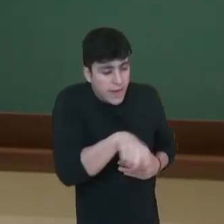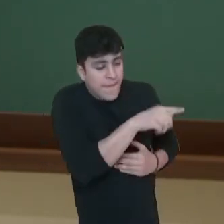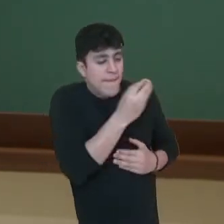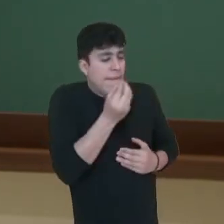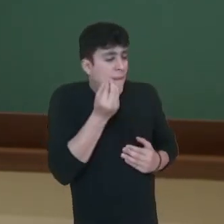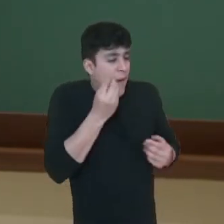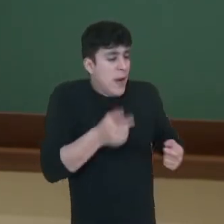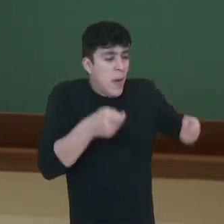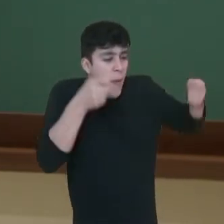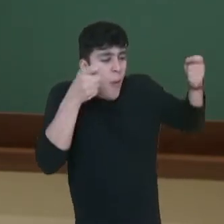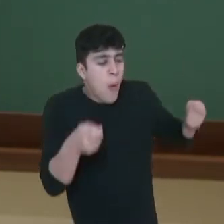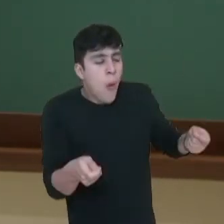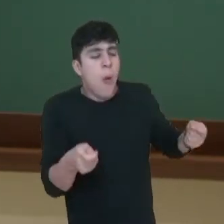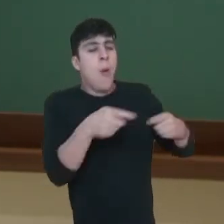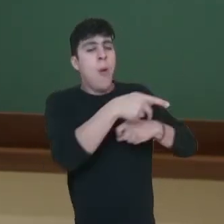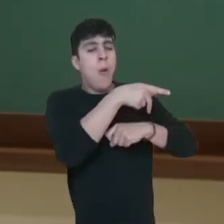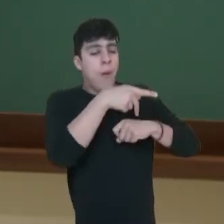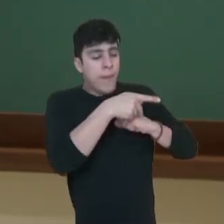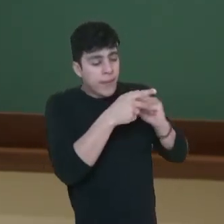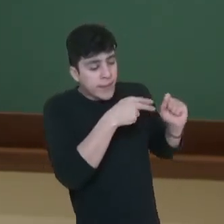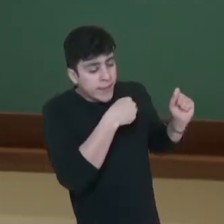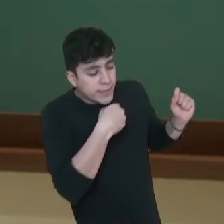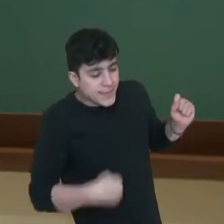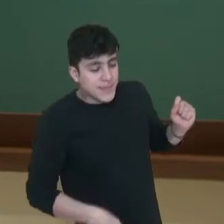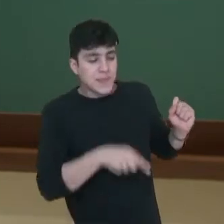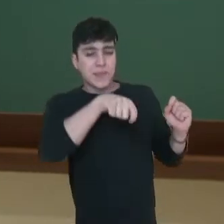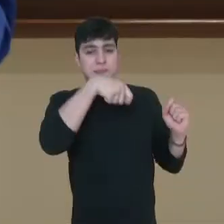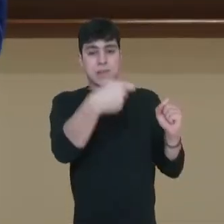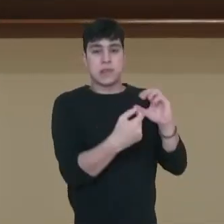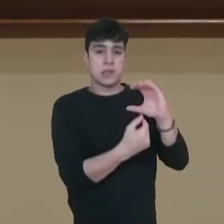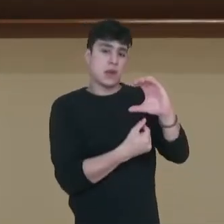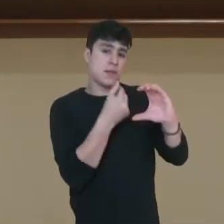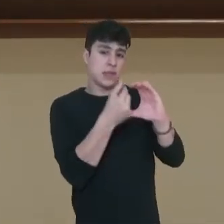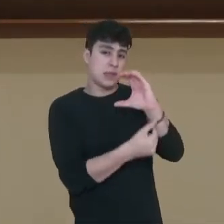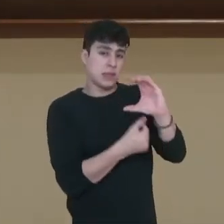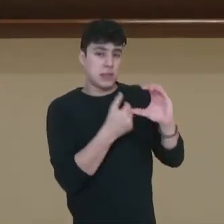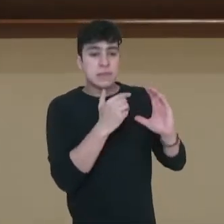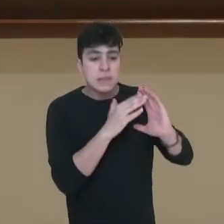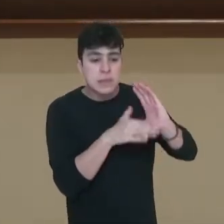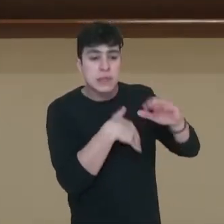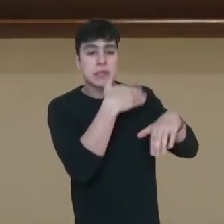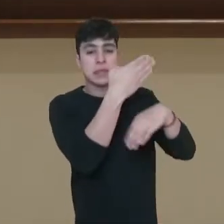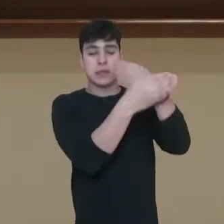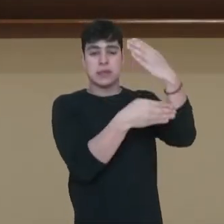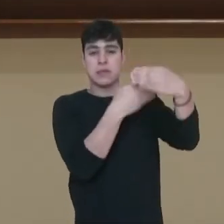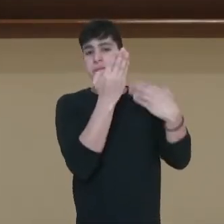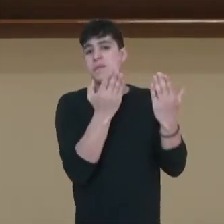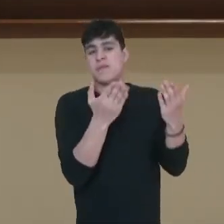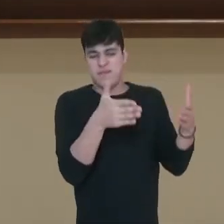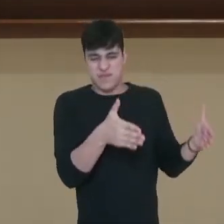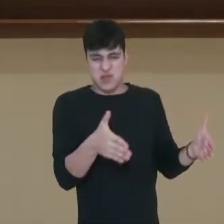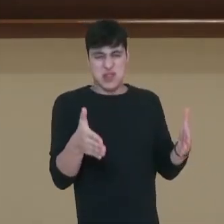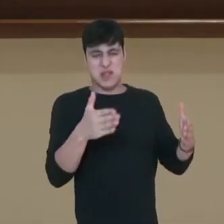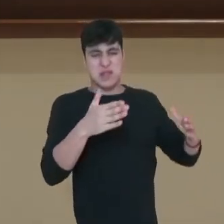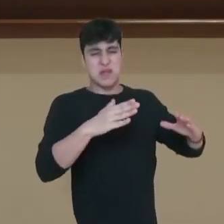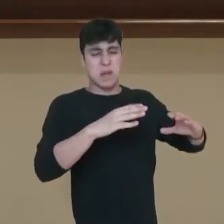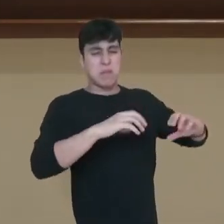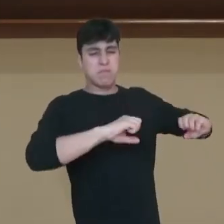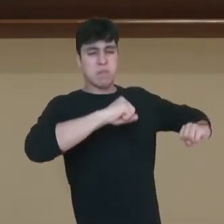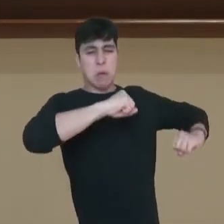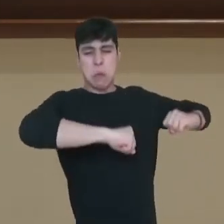daquela China um contexto do capitalismo sendo aplicado no processo de industrialização.